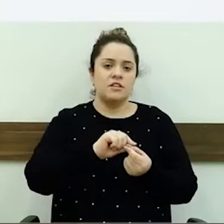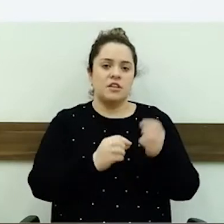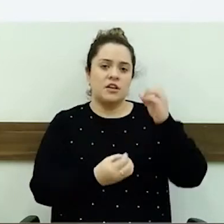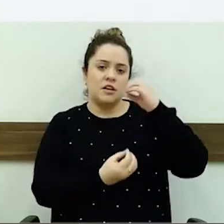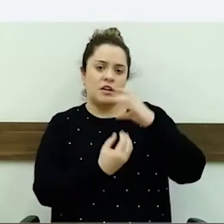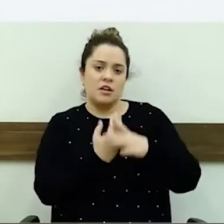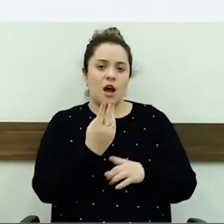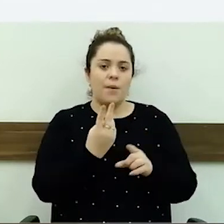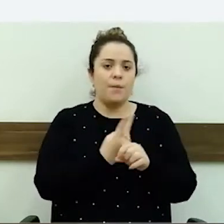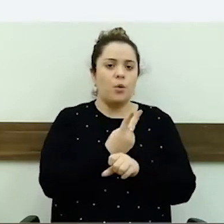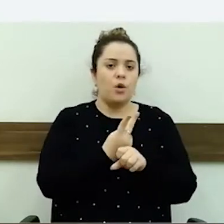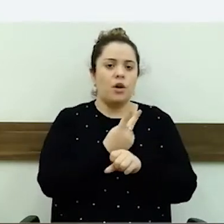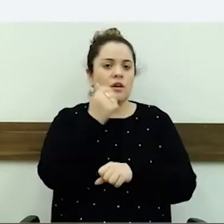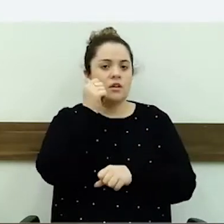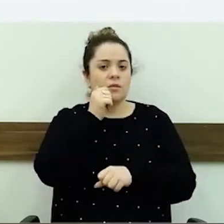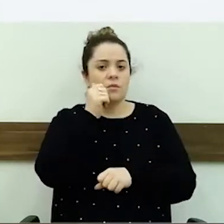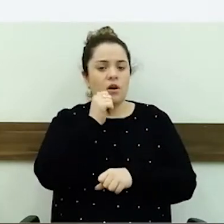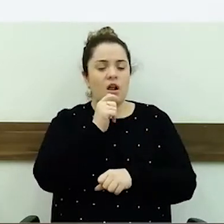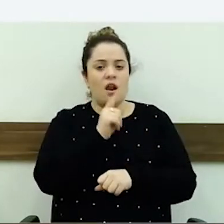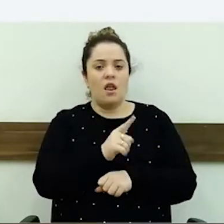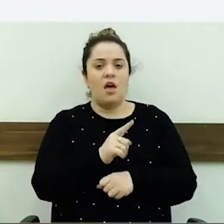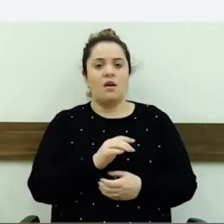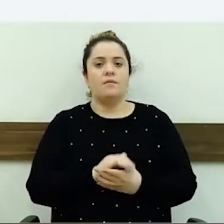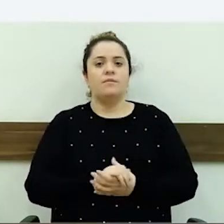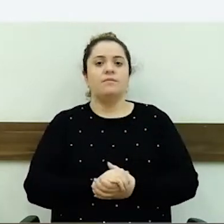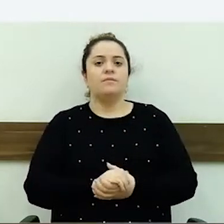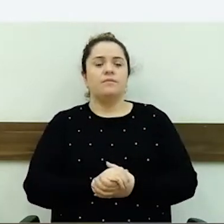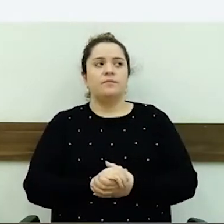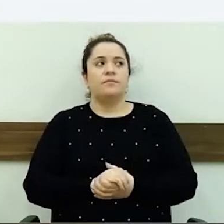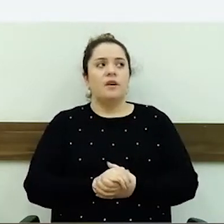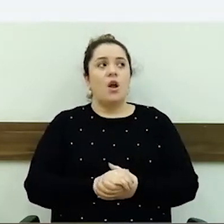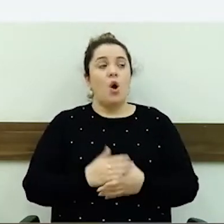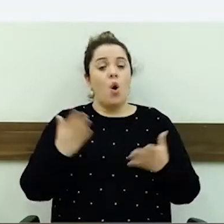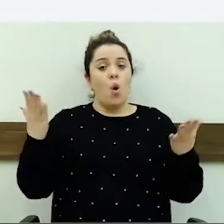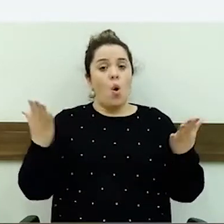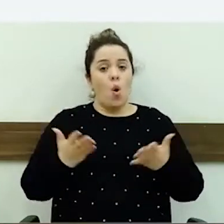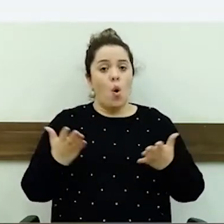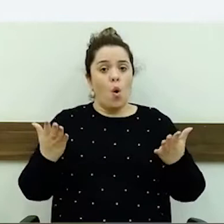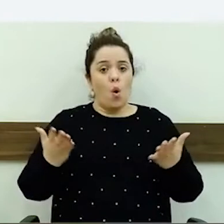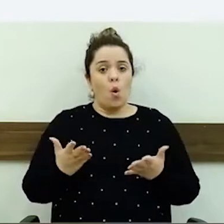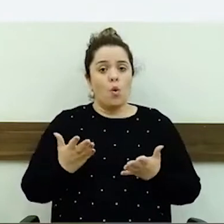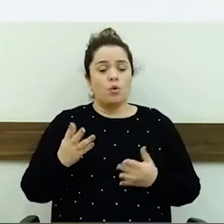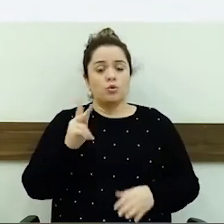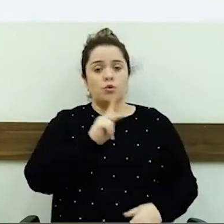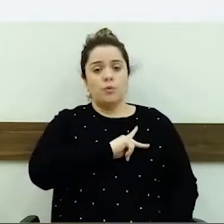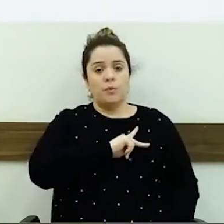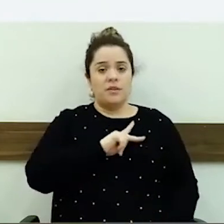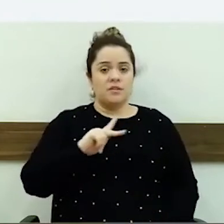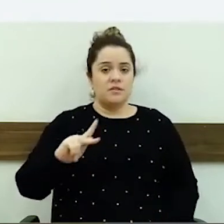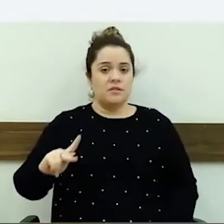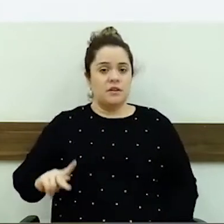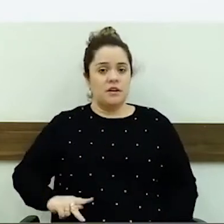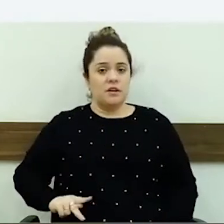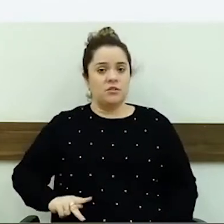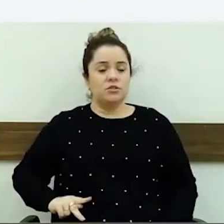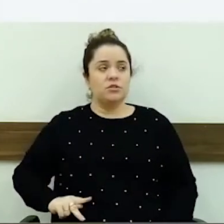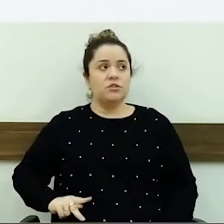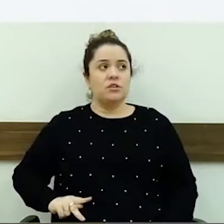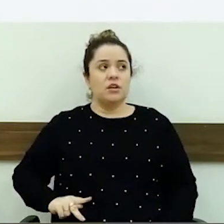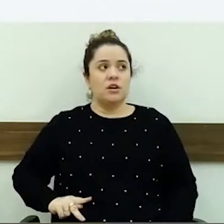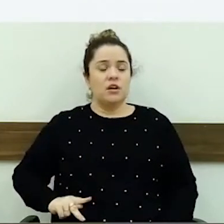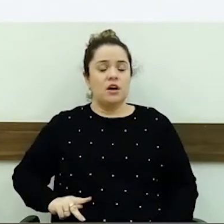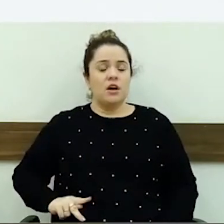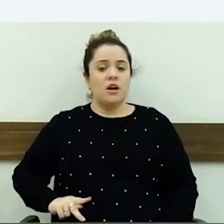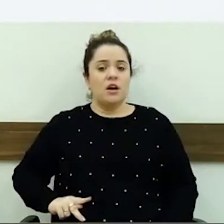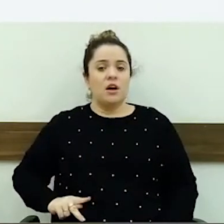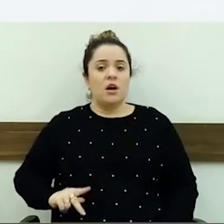localidade. Eu fui procurada hoje pelo presidente, falando em Procuradoria da Mulher, que o